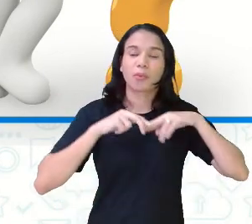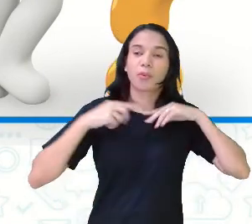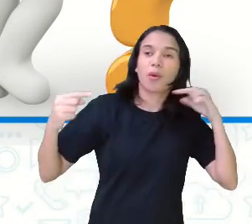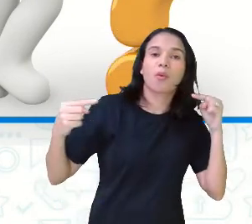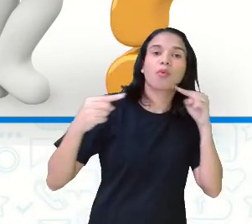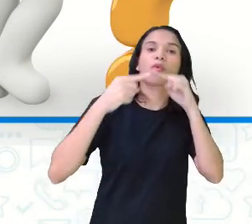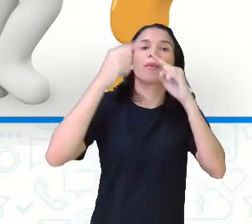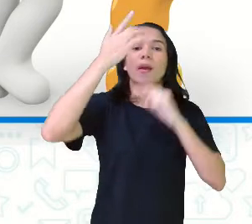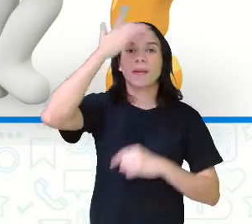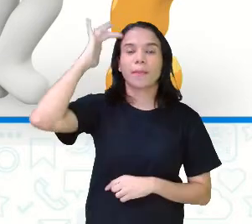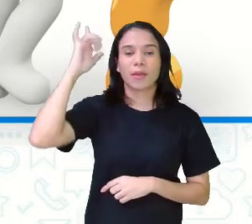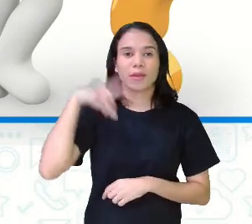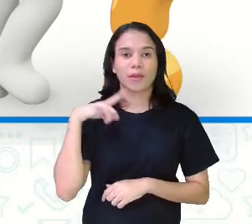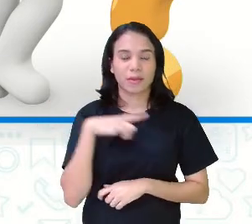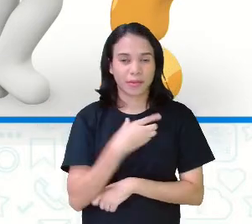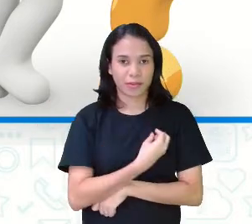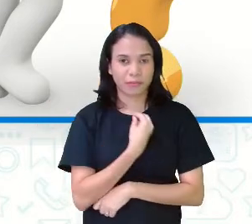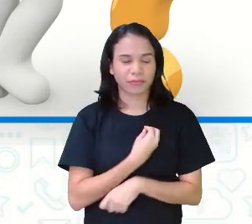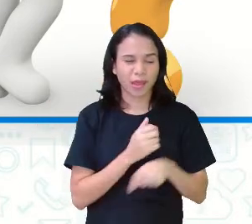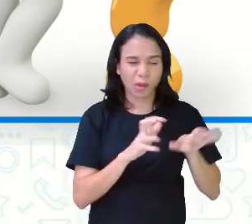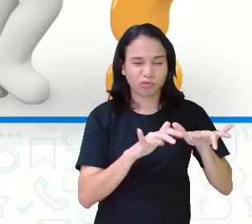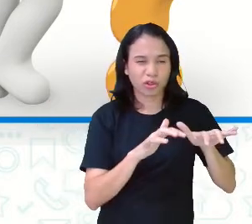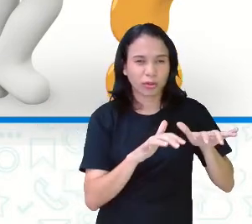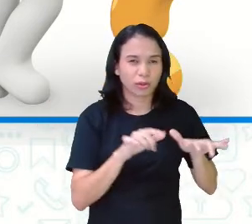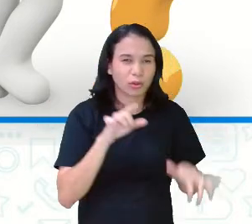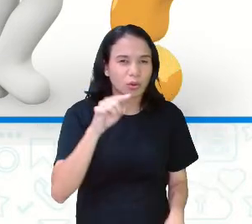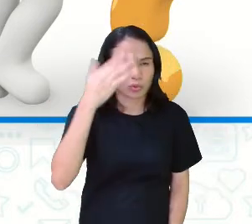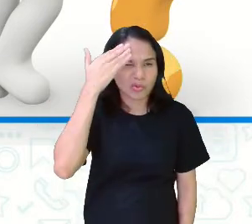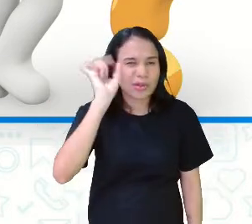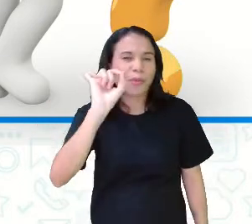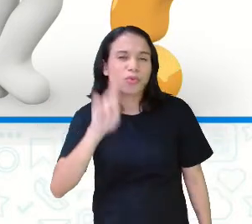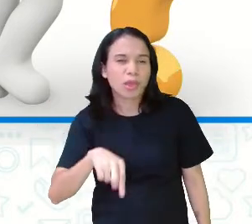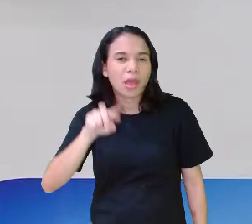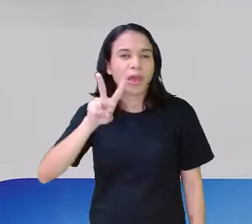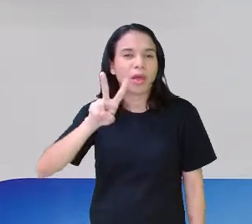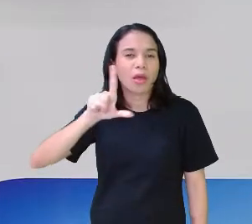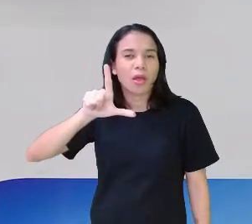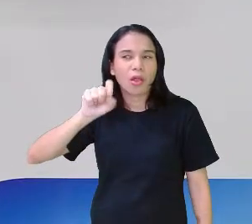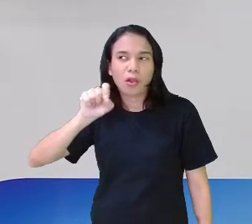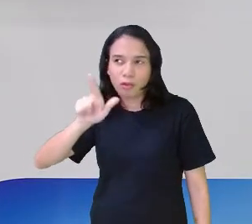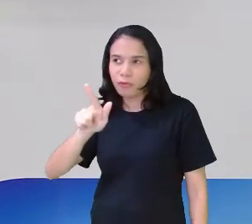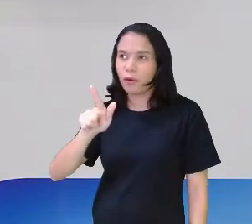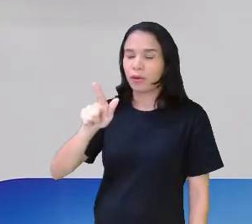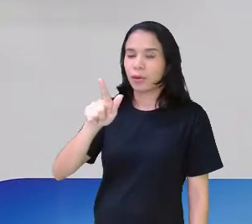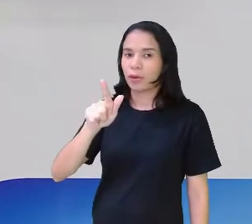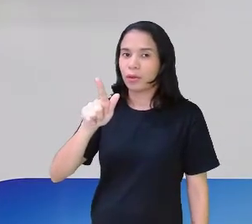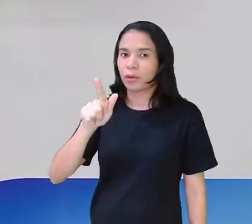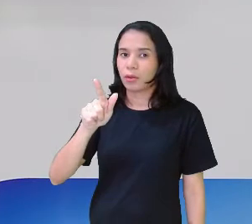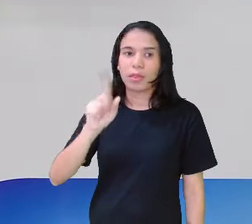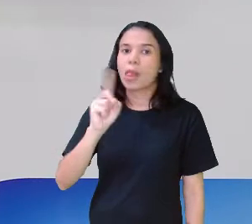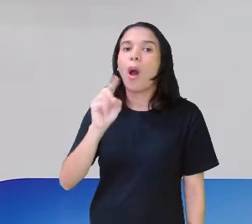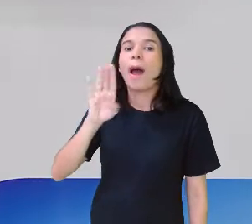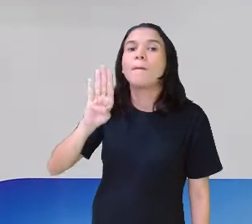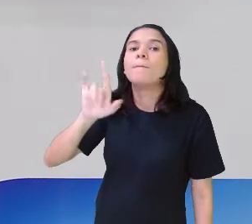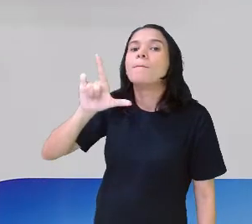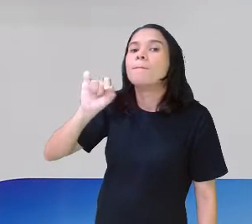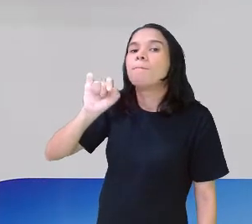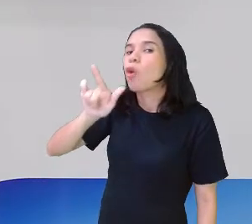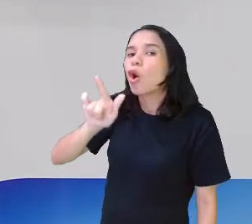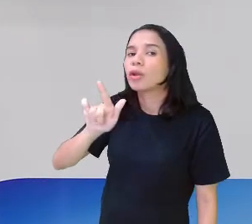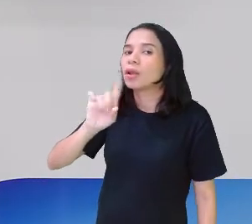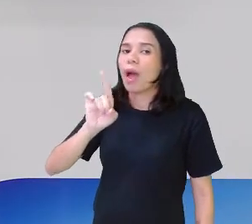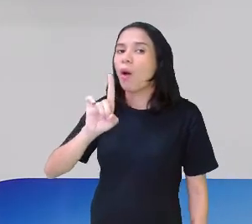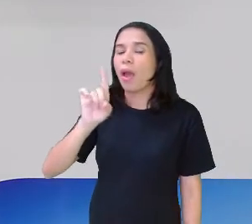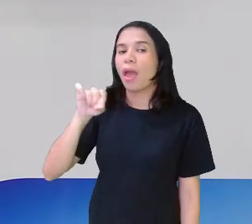Pessoal que tá aí no chat, você sabe o que é um vlog? Não, eu não errei. Não é blog. Eu estou